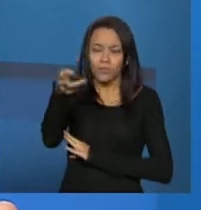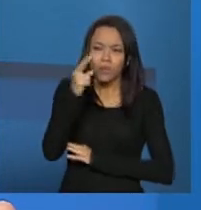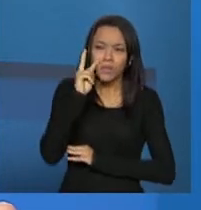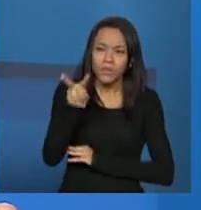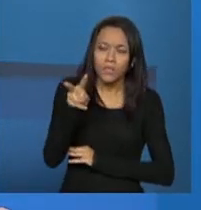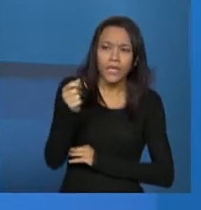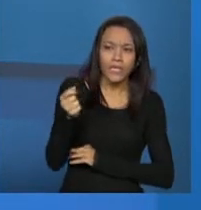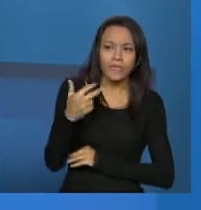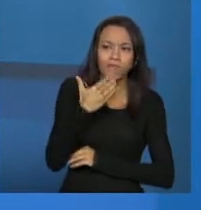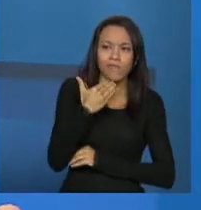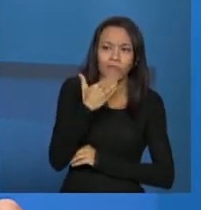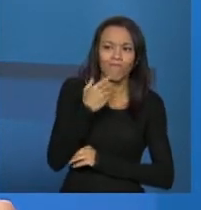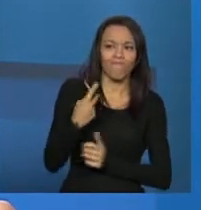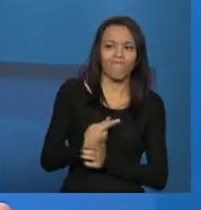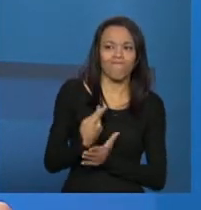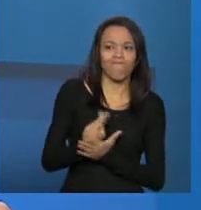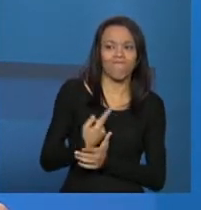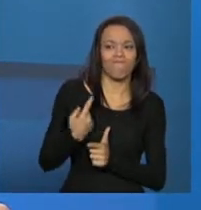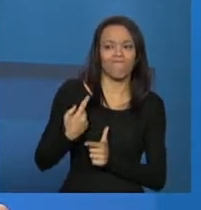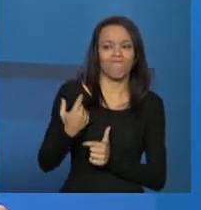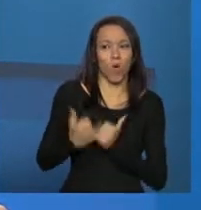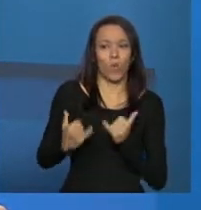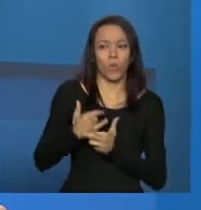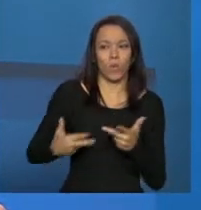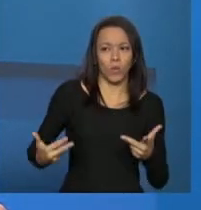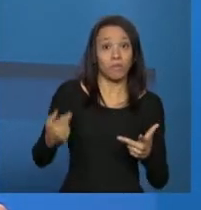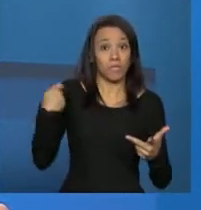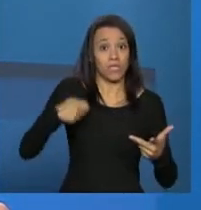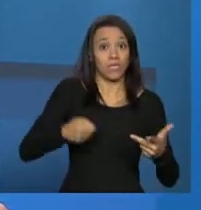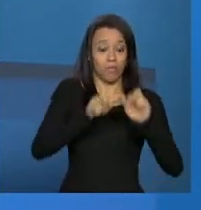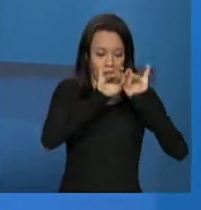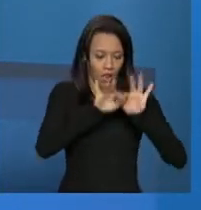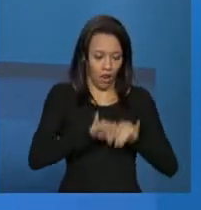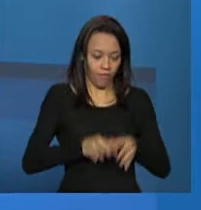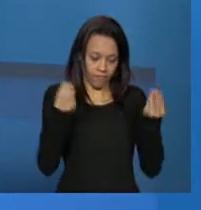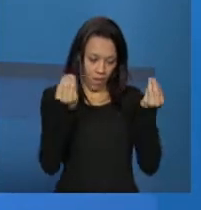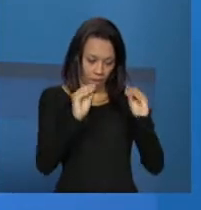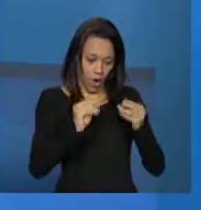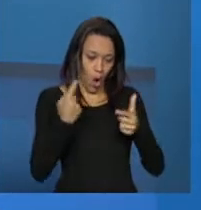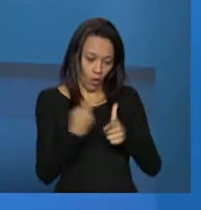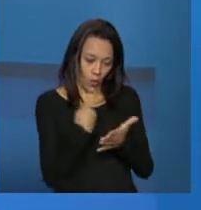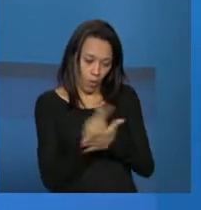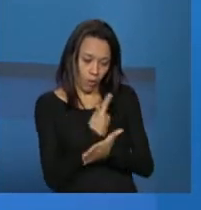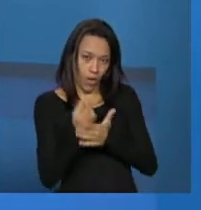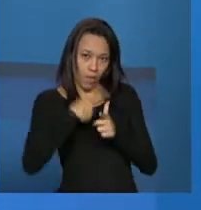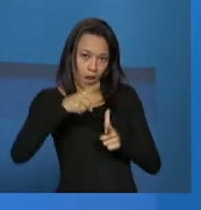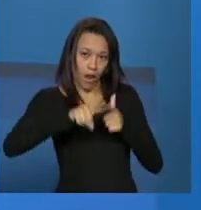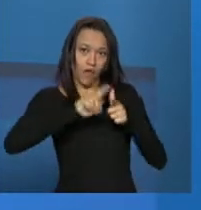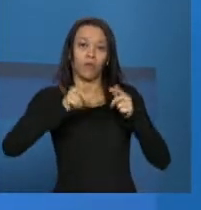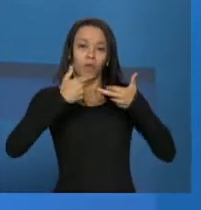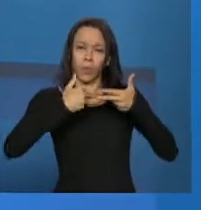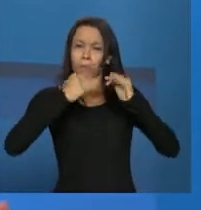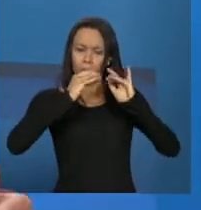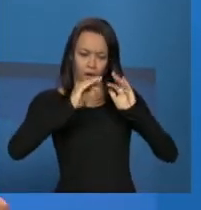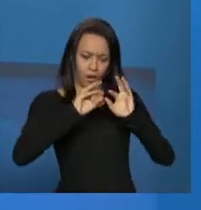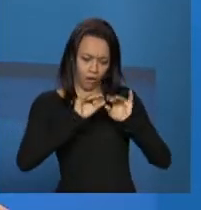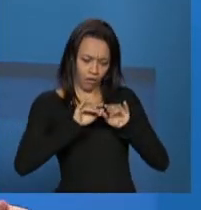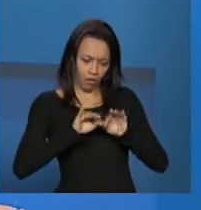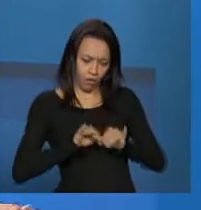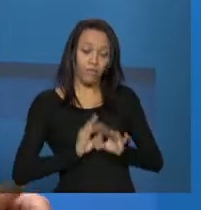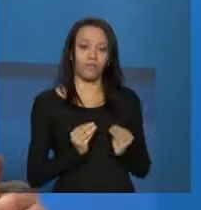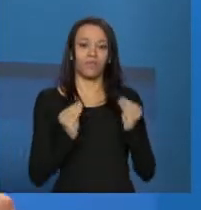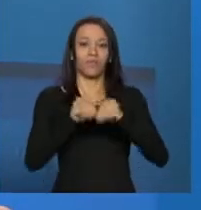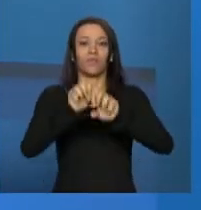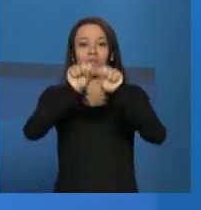pode ser, deve ser, inclusive, relatado no parecer de visitas, que ele tem que inserir no sistema, e aí a gente